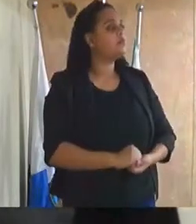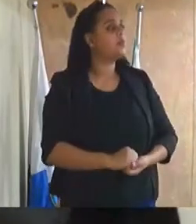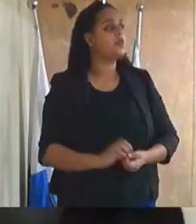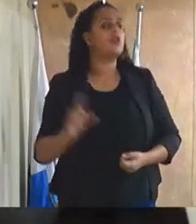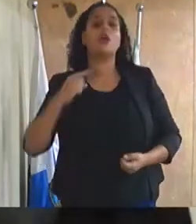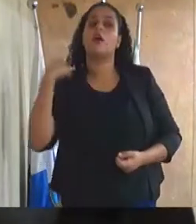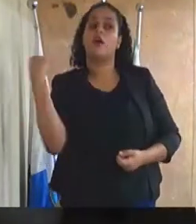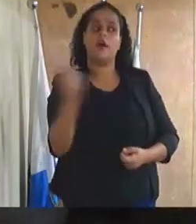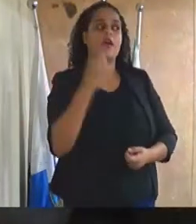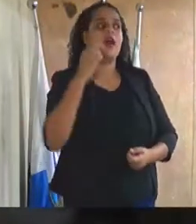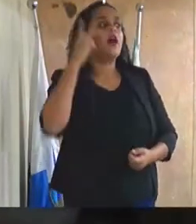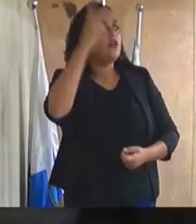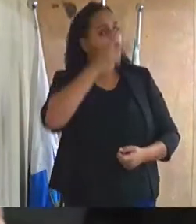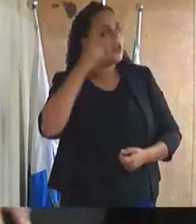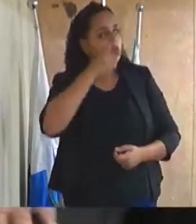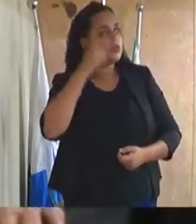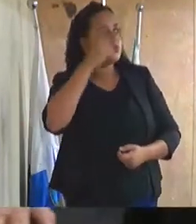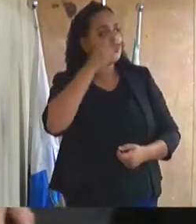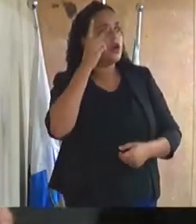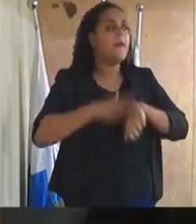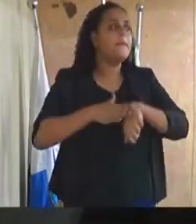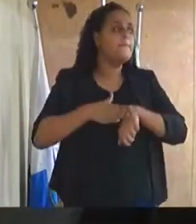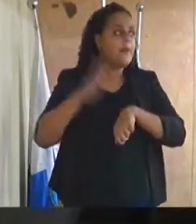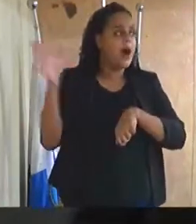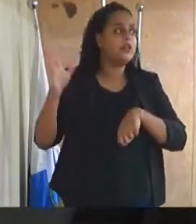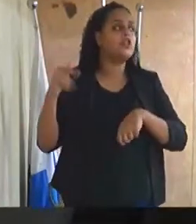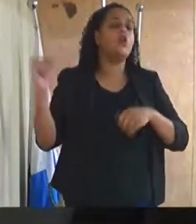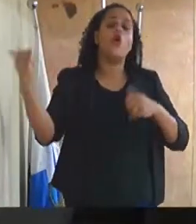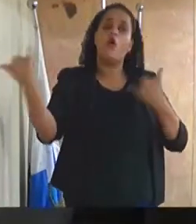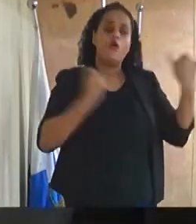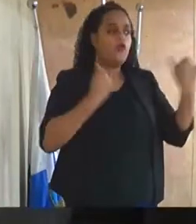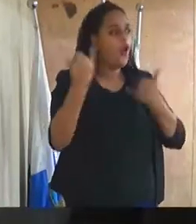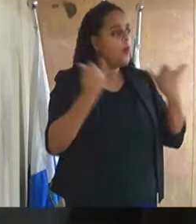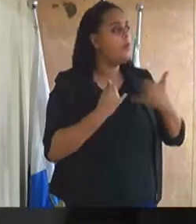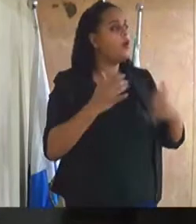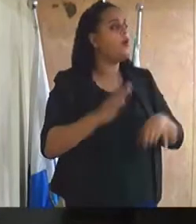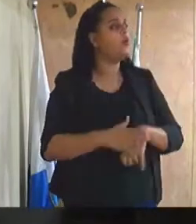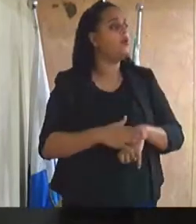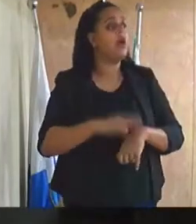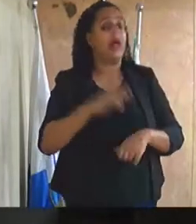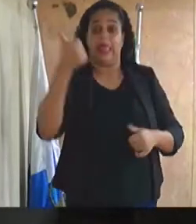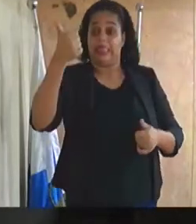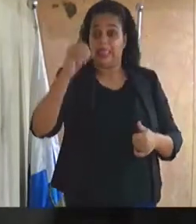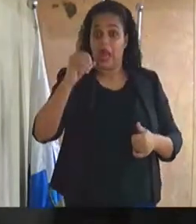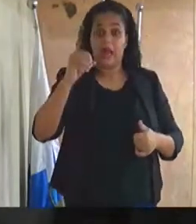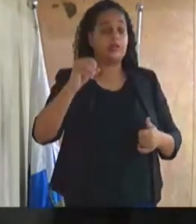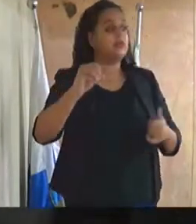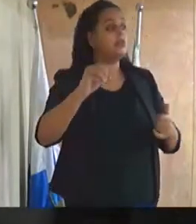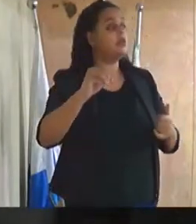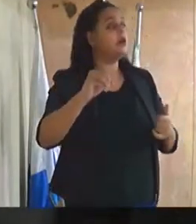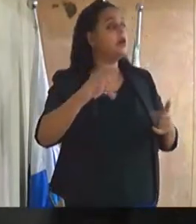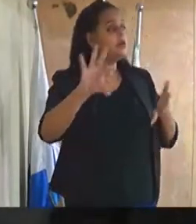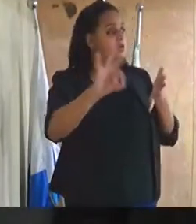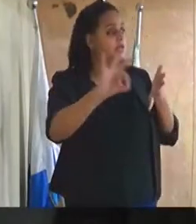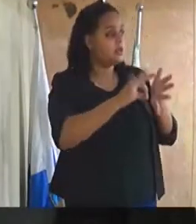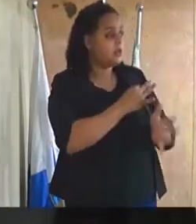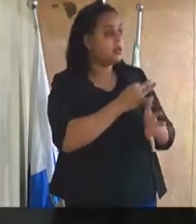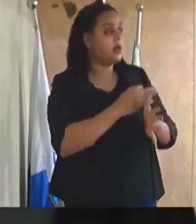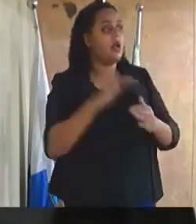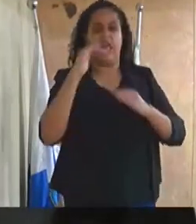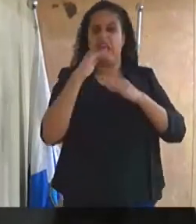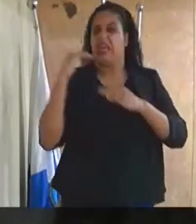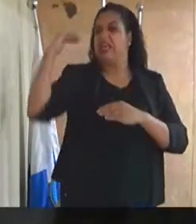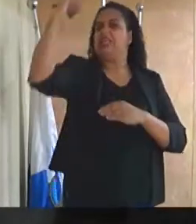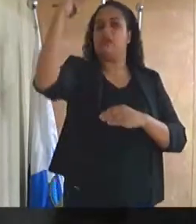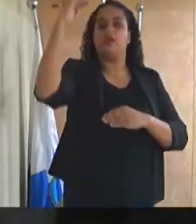deixar para a vereadora aqui, o mais antigo me informou, se a senhora tiver dez assinaturas aqui dos amigos e diz, a hierarquia não é essa que ele